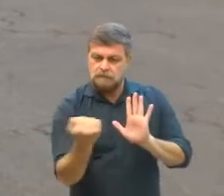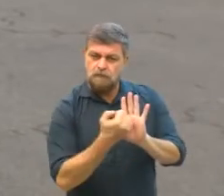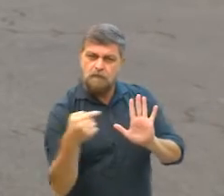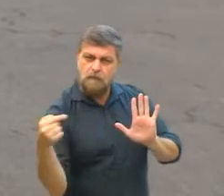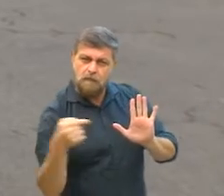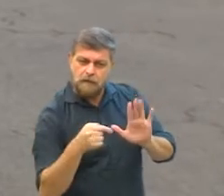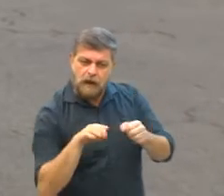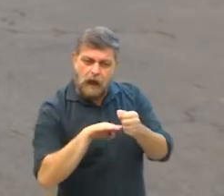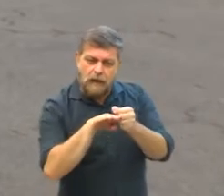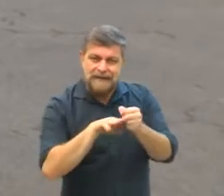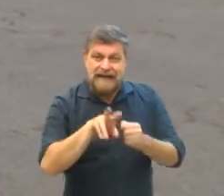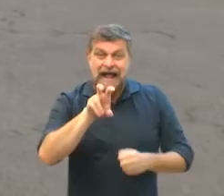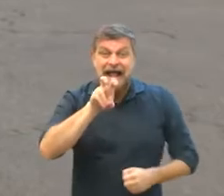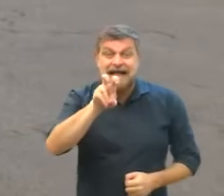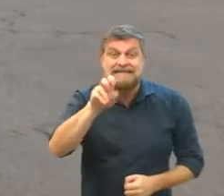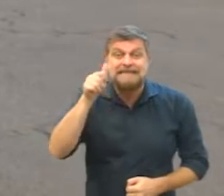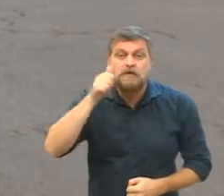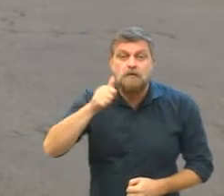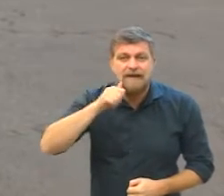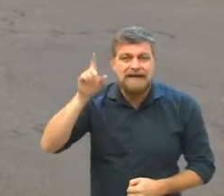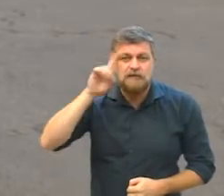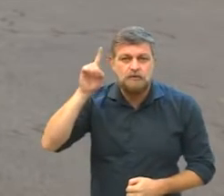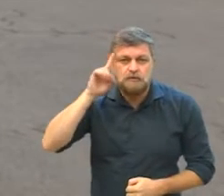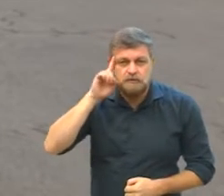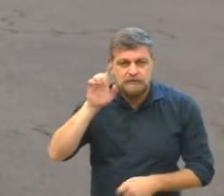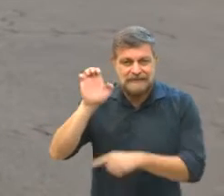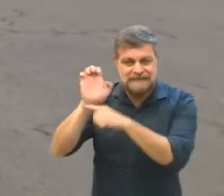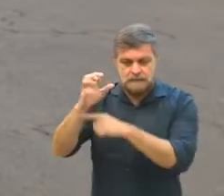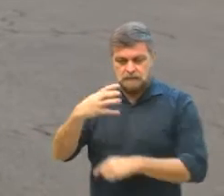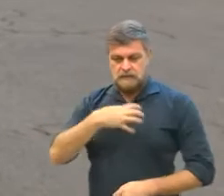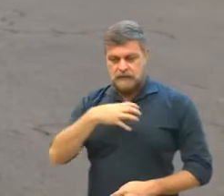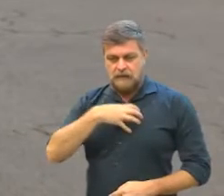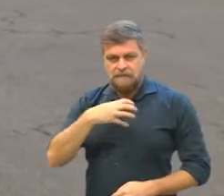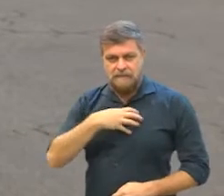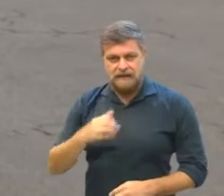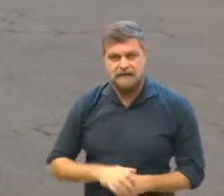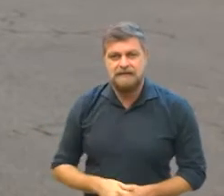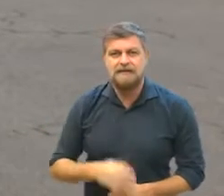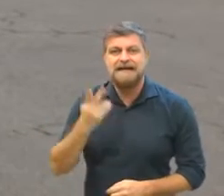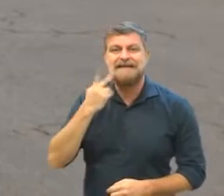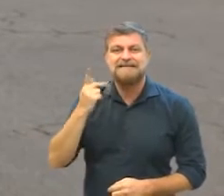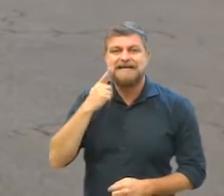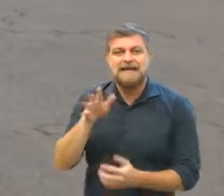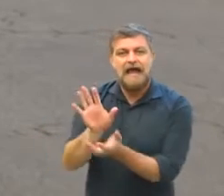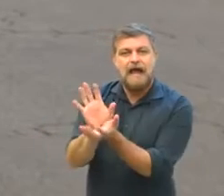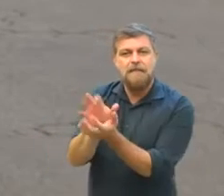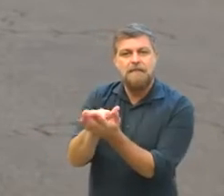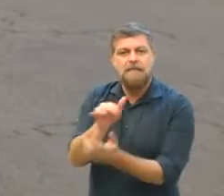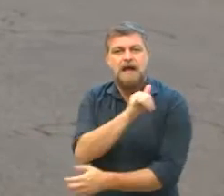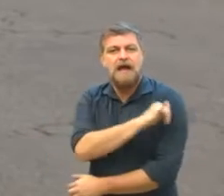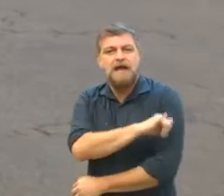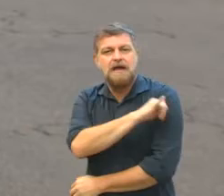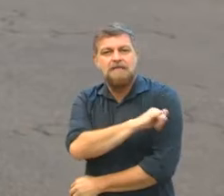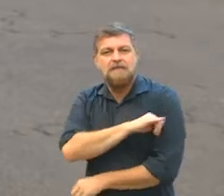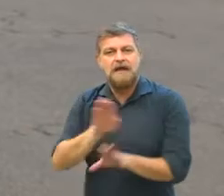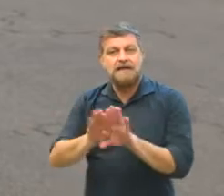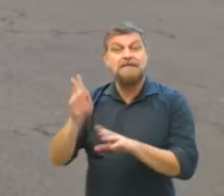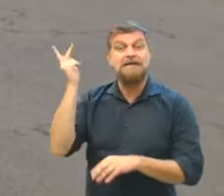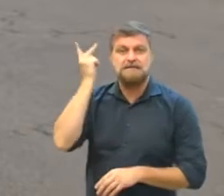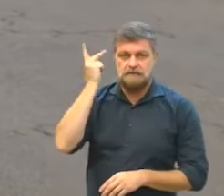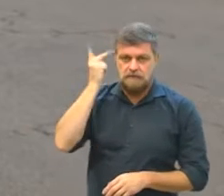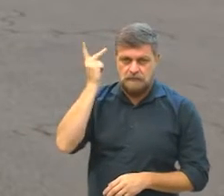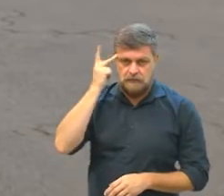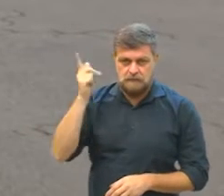Foram registrados em média cinco casos por dia nos estados da Bahia, Ceará, Pernambuco, Rio de